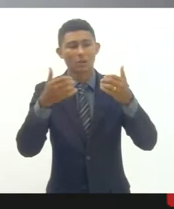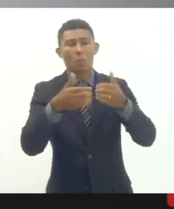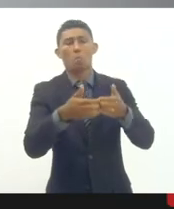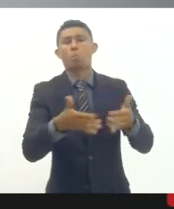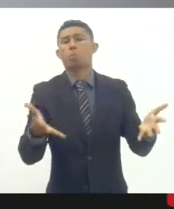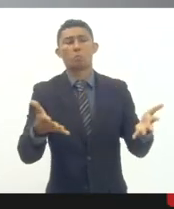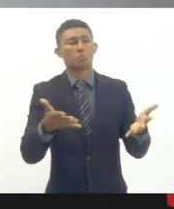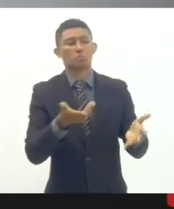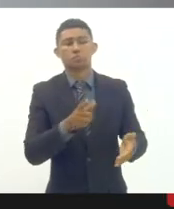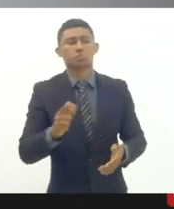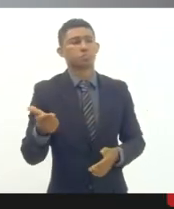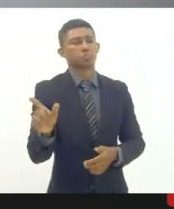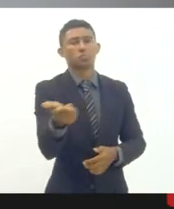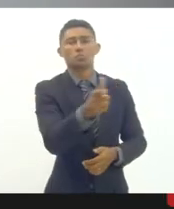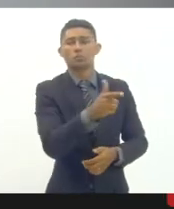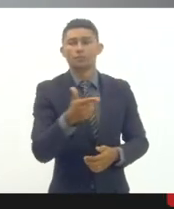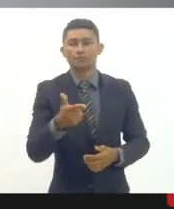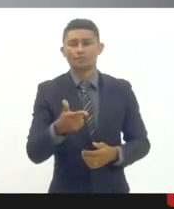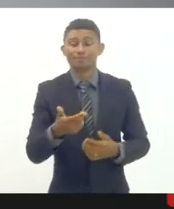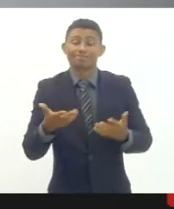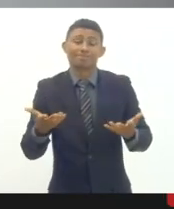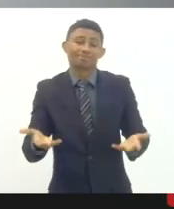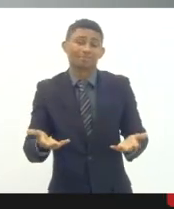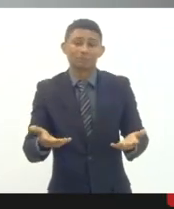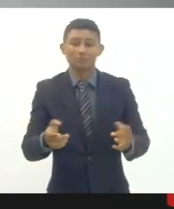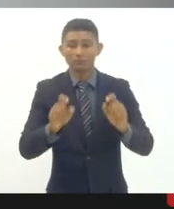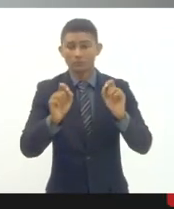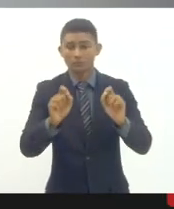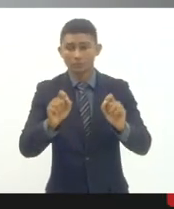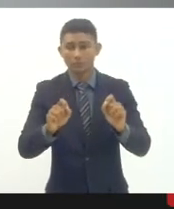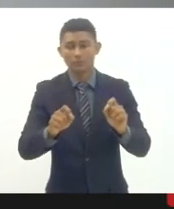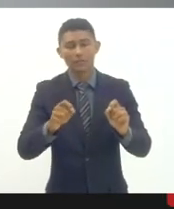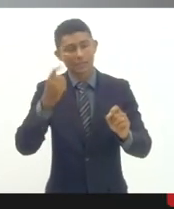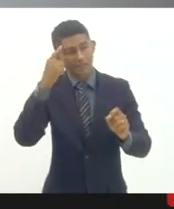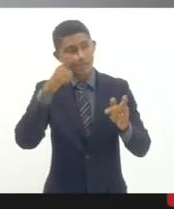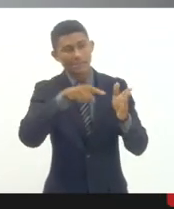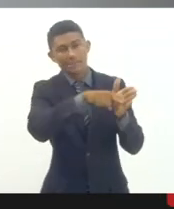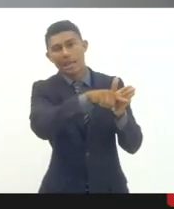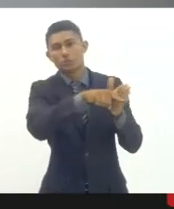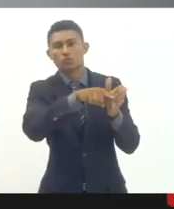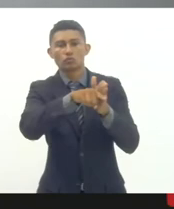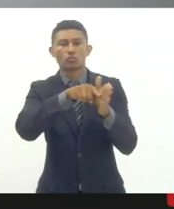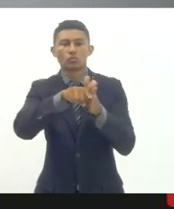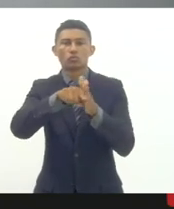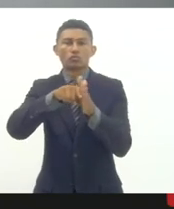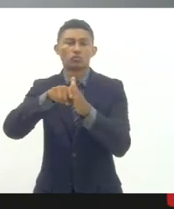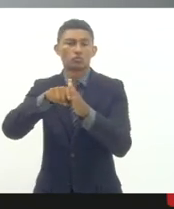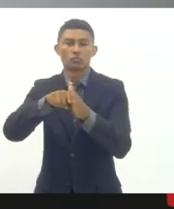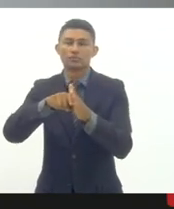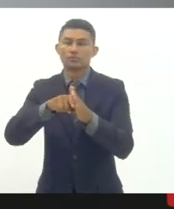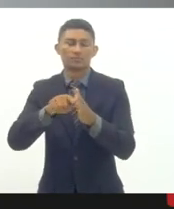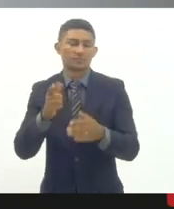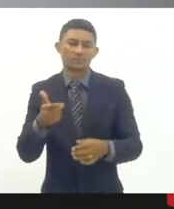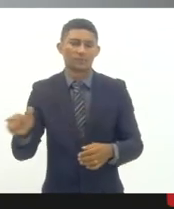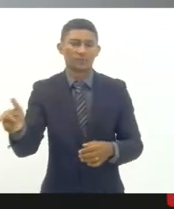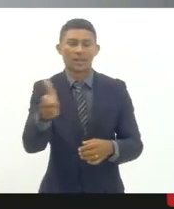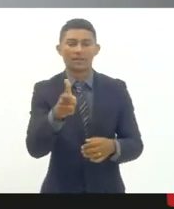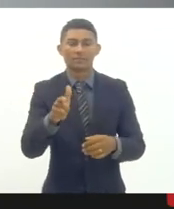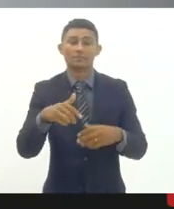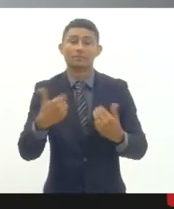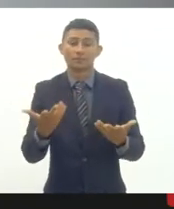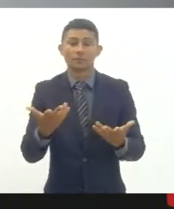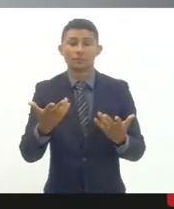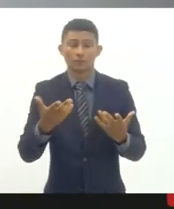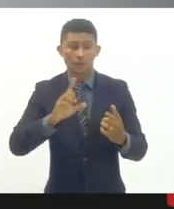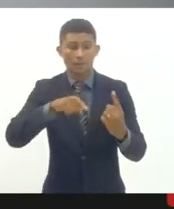disponíveis isso tem a ver com a não realização do censo demográfico e aí algumas metas estão desatualizadas como por